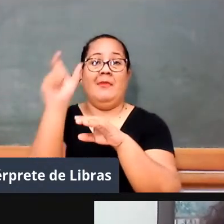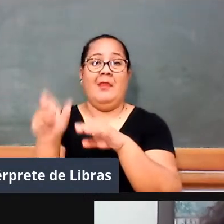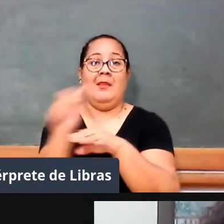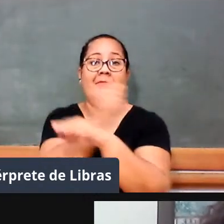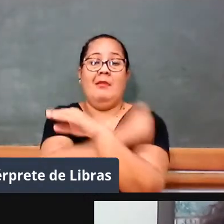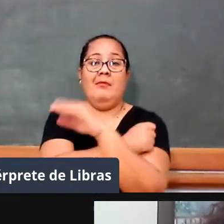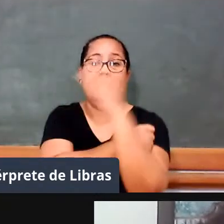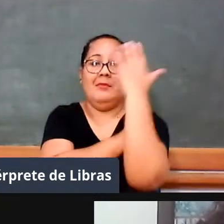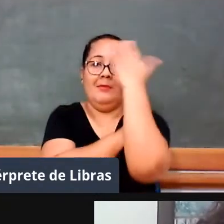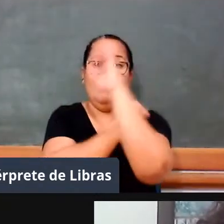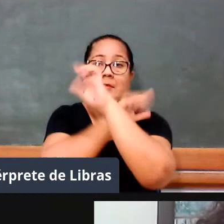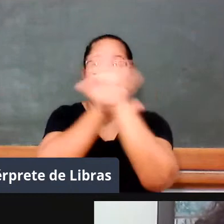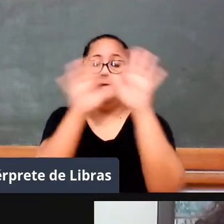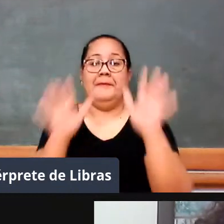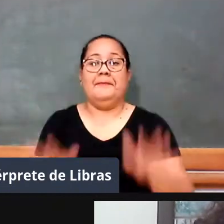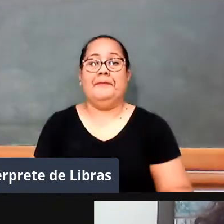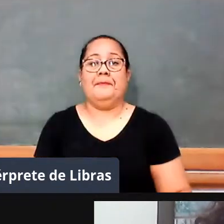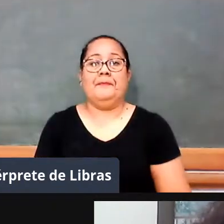vamos dizer assim, né,